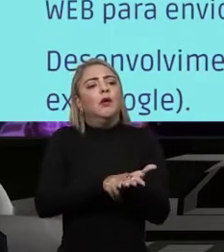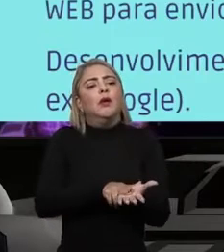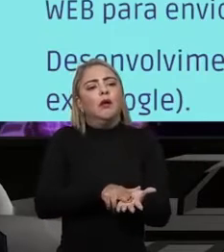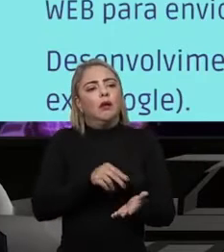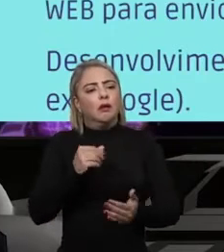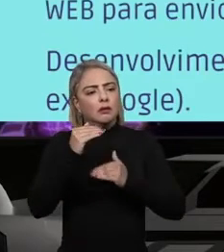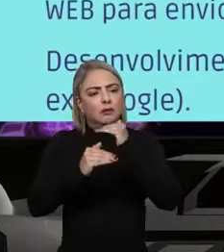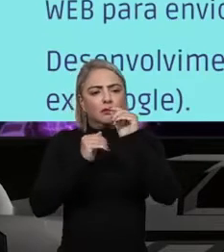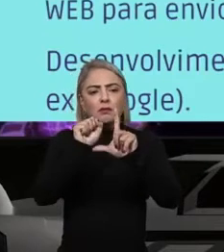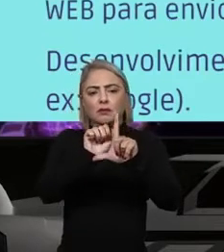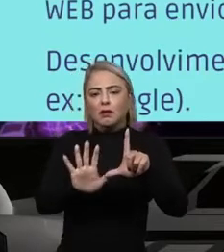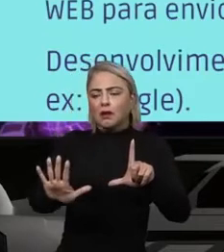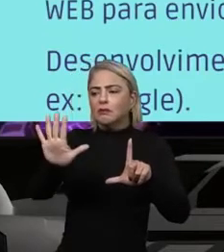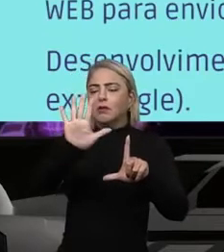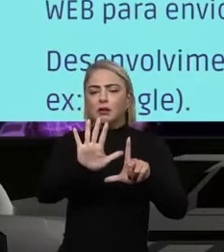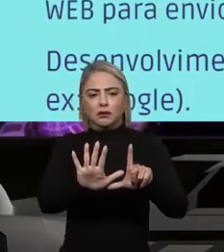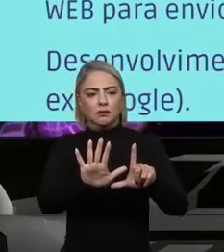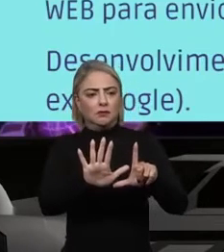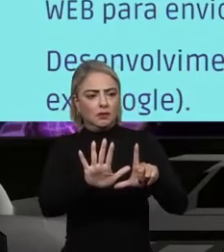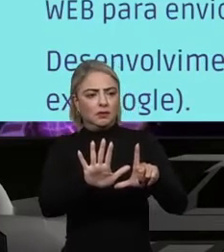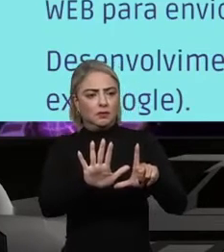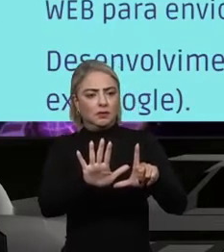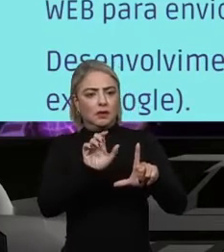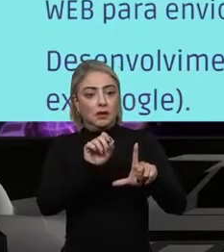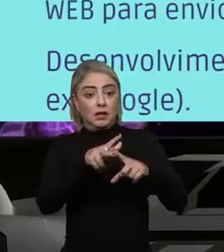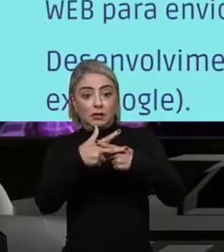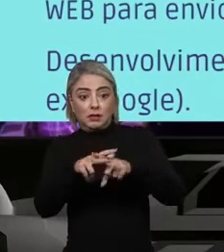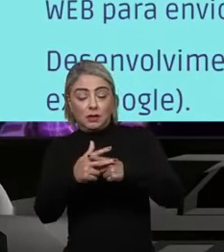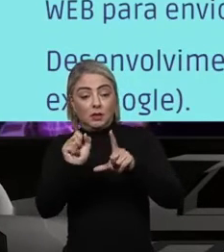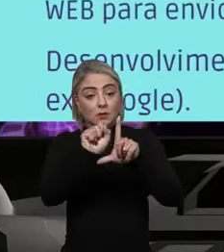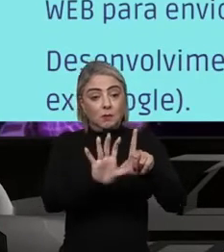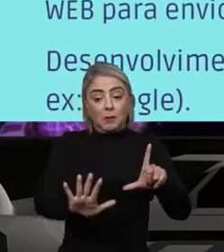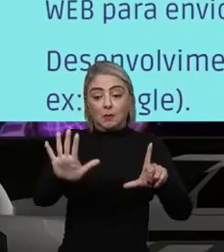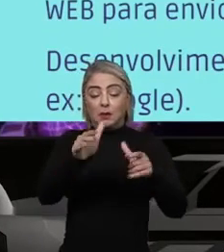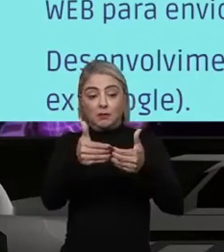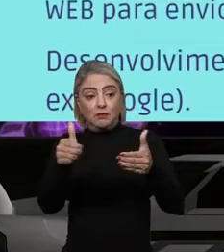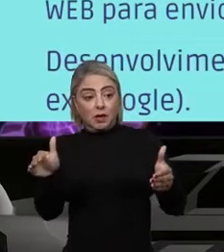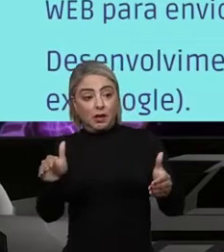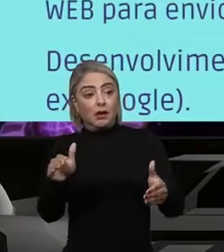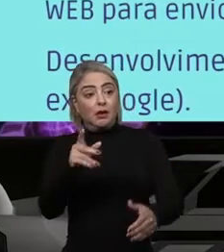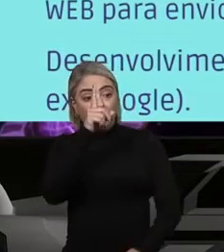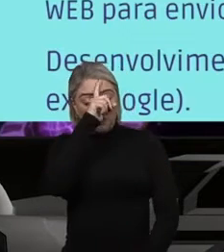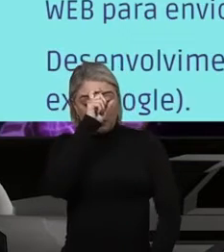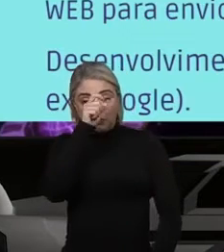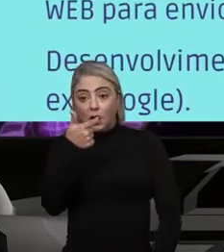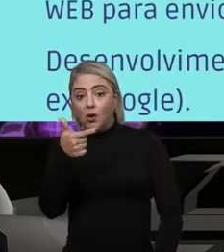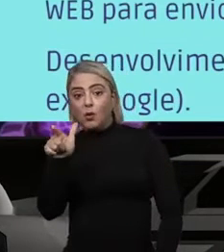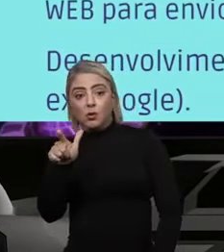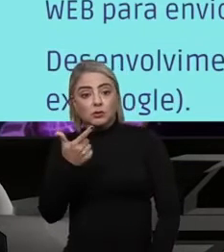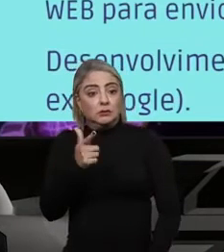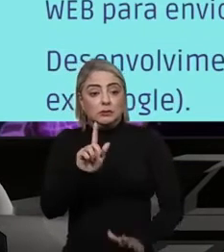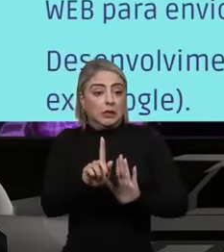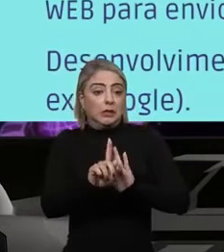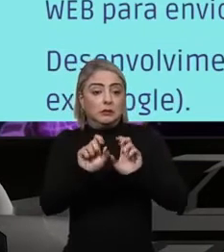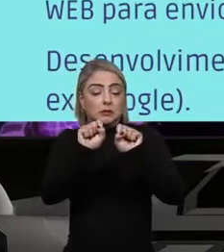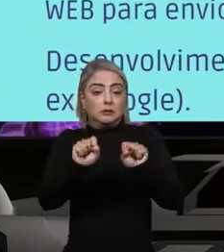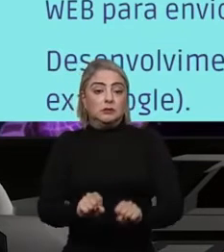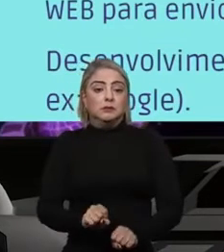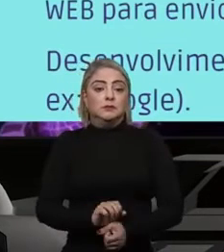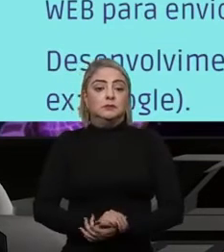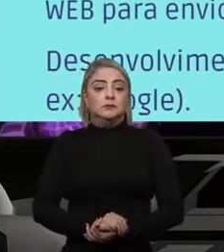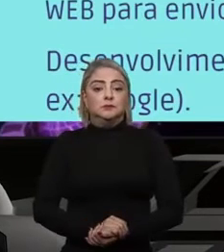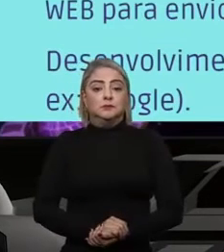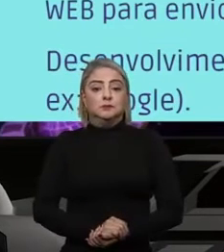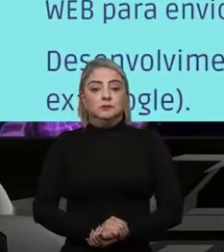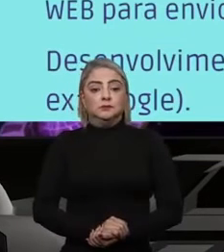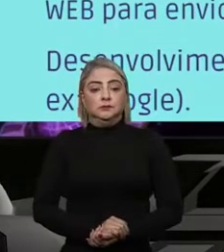plataforma, essa ferramenta numa plataforma aberta para que hospitais que não tenham um sistema de gestão, por exemplo, possam fazer